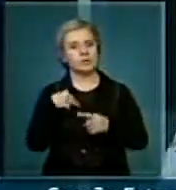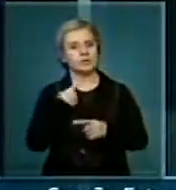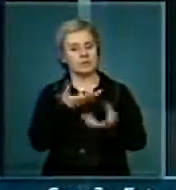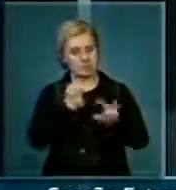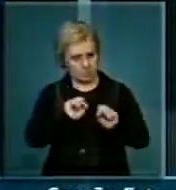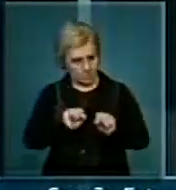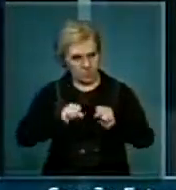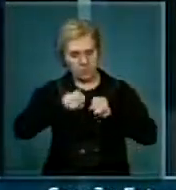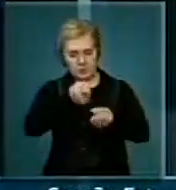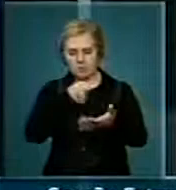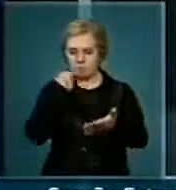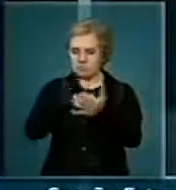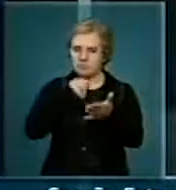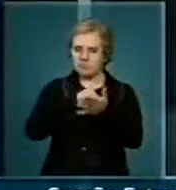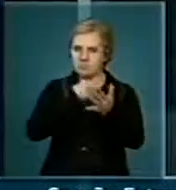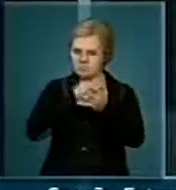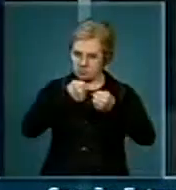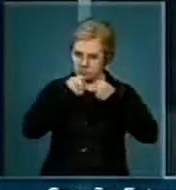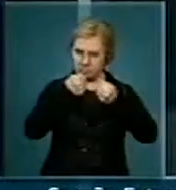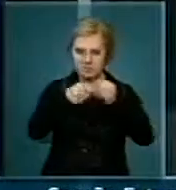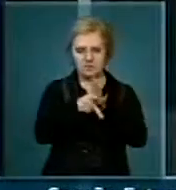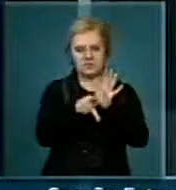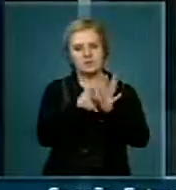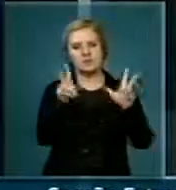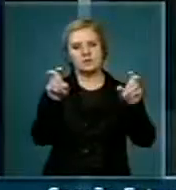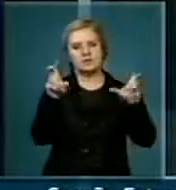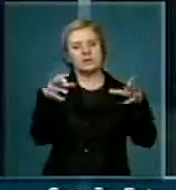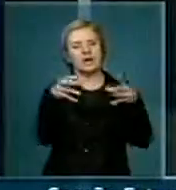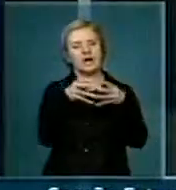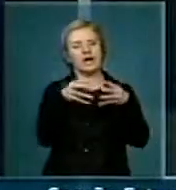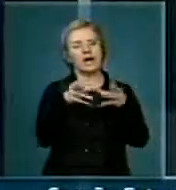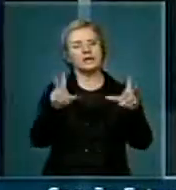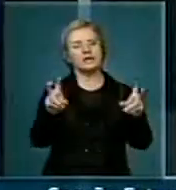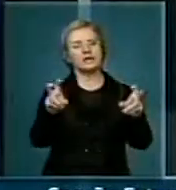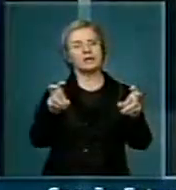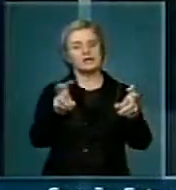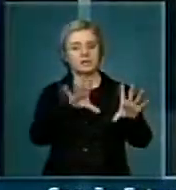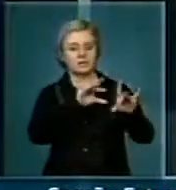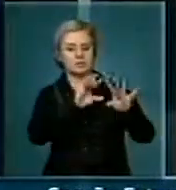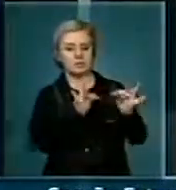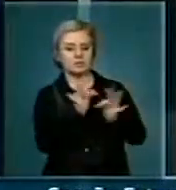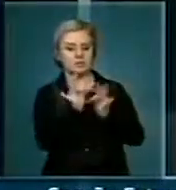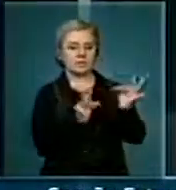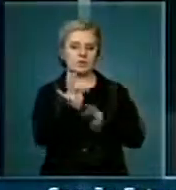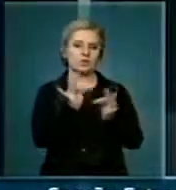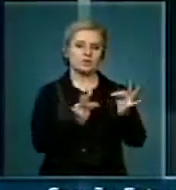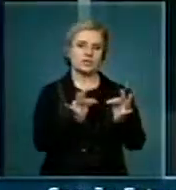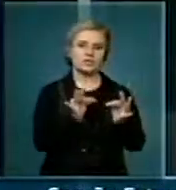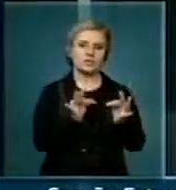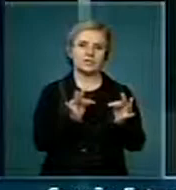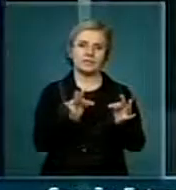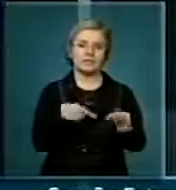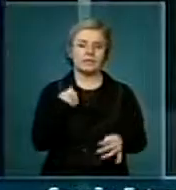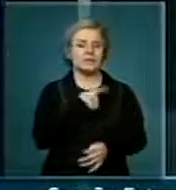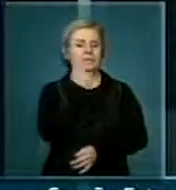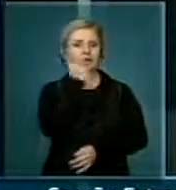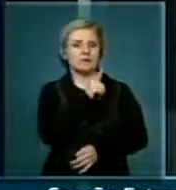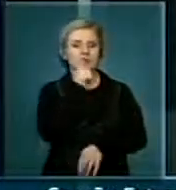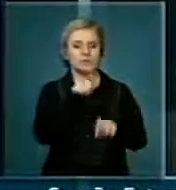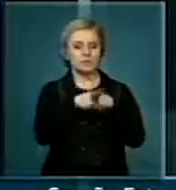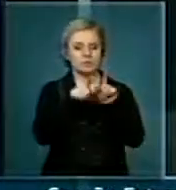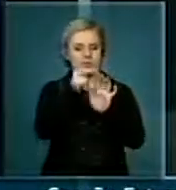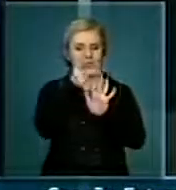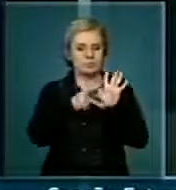ampliar e dinamizar a área de ciência e tecnologia do nosso país. Trago o exemplo da Coreia do Sul para que nós possamos fazer os